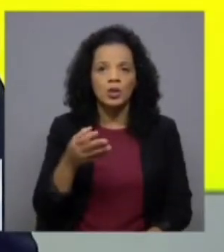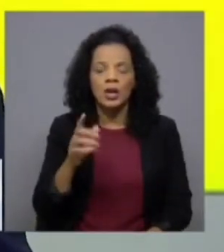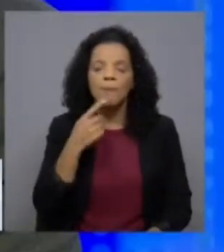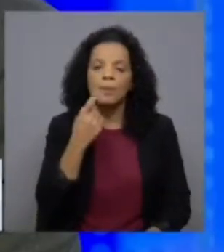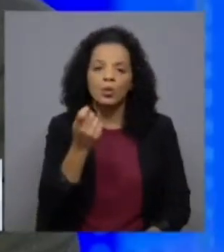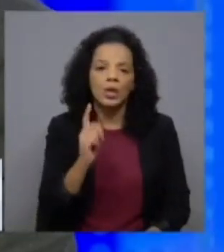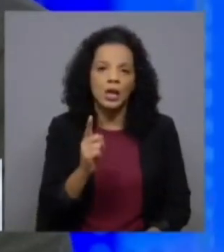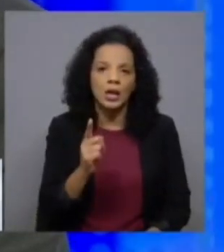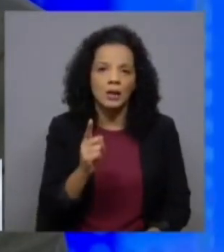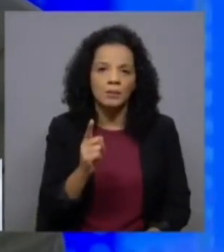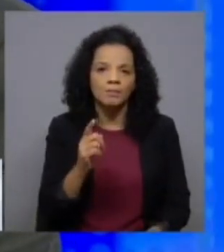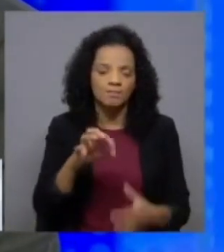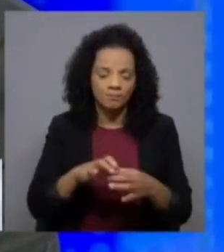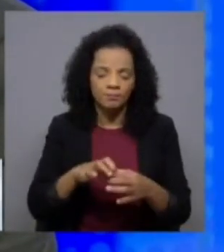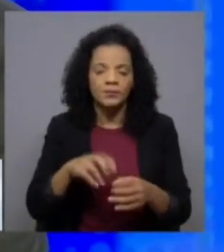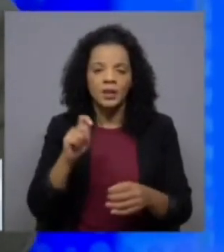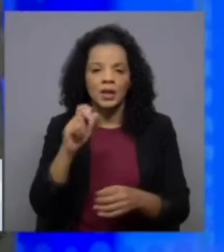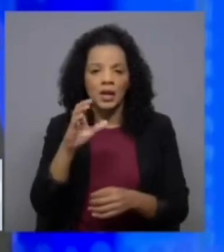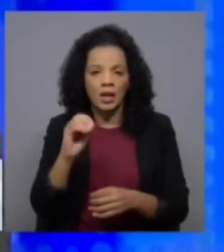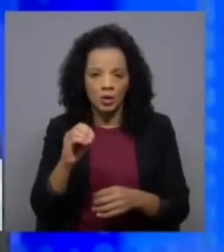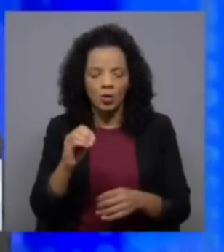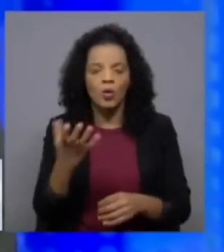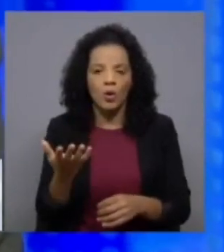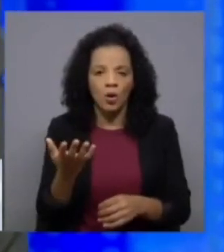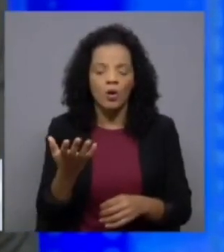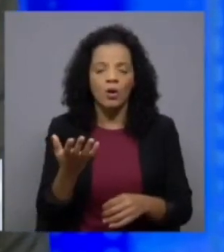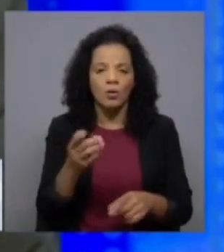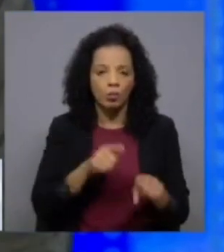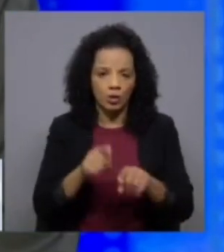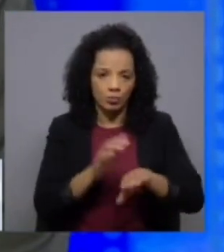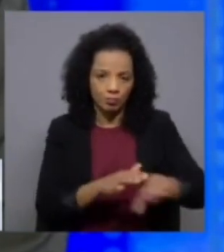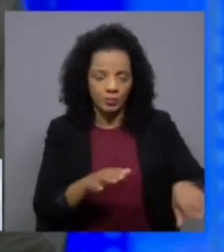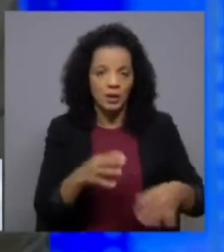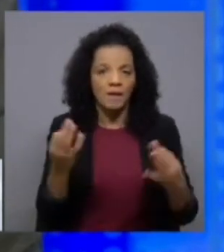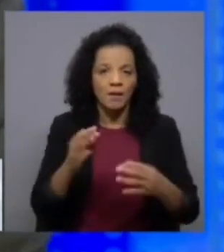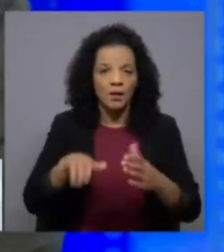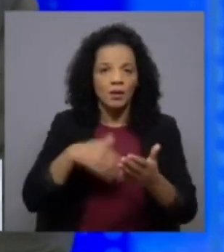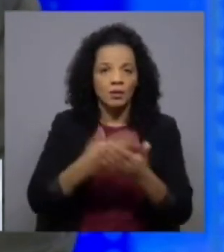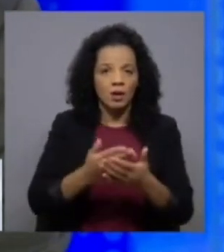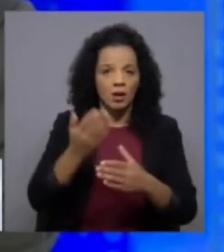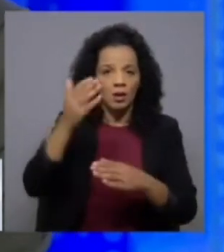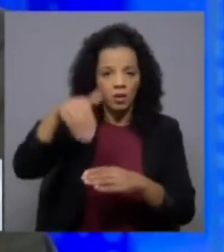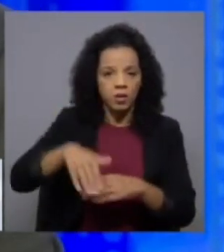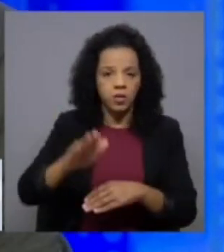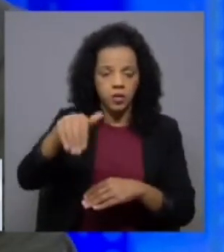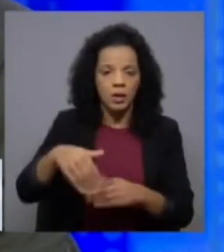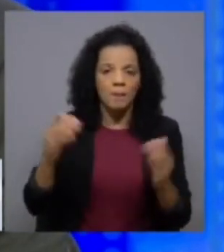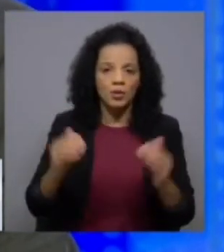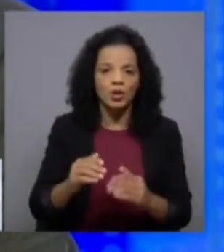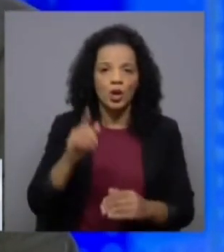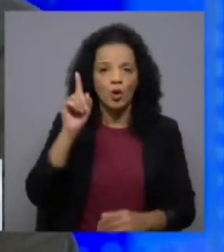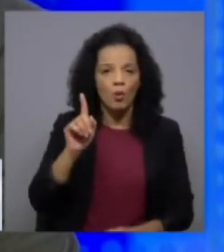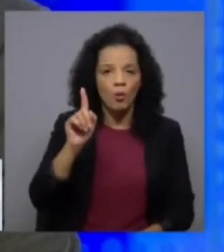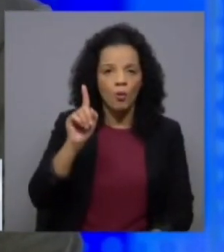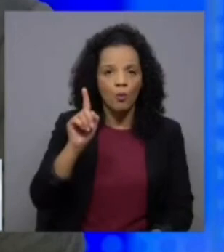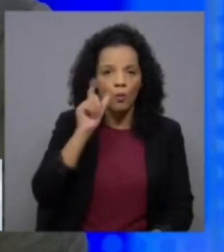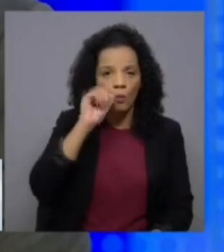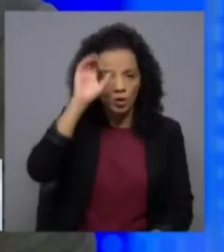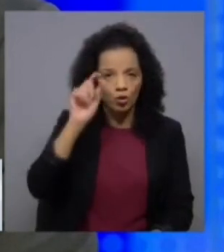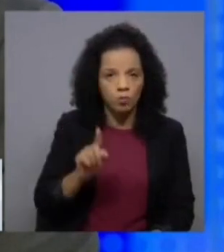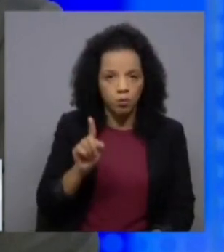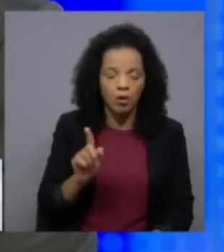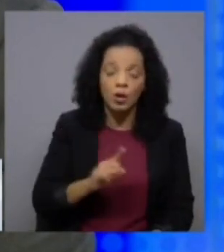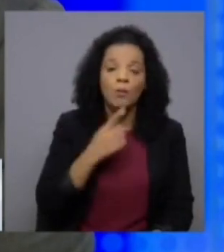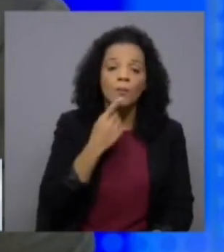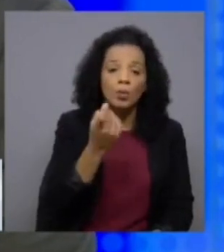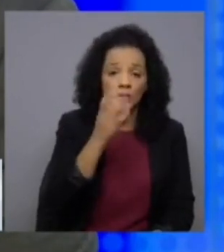naquilo que seria uma eco-geringonça e evidentemente que oferecendo menos incerteza do que oferece não seria um bom primeiro-ministro era isso que eu lhe perguntava se com